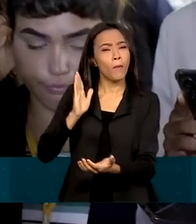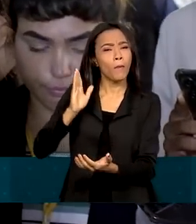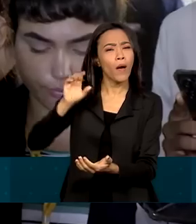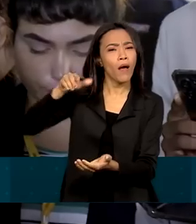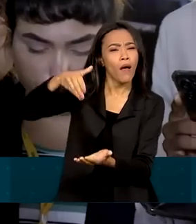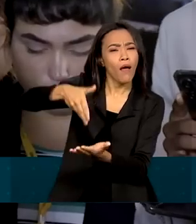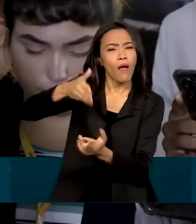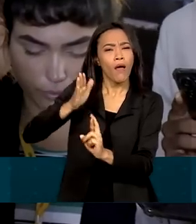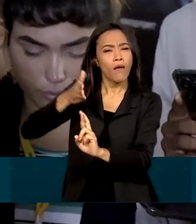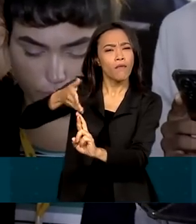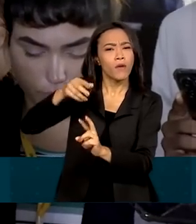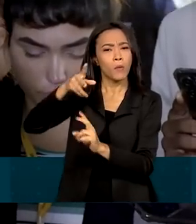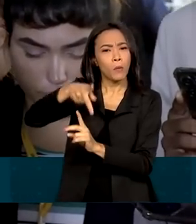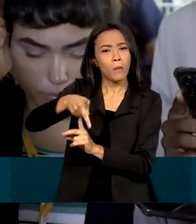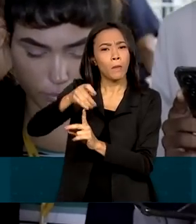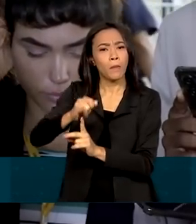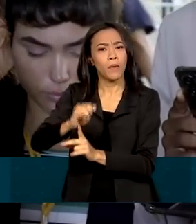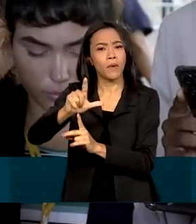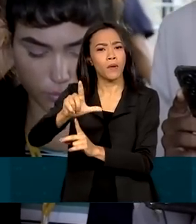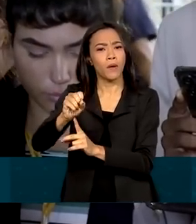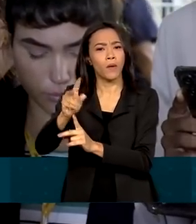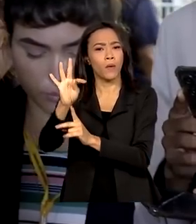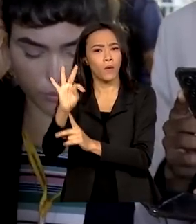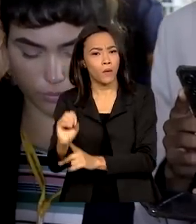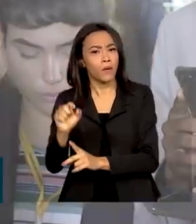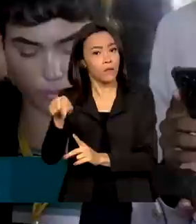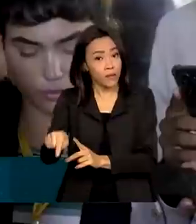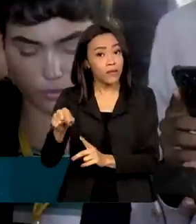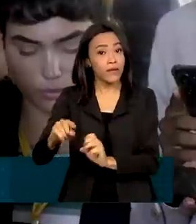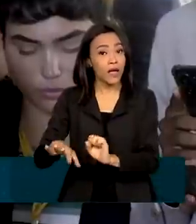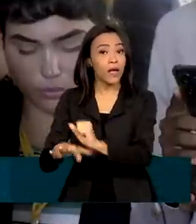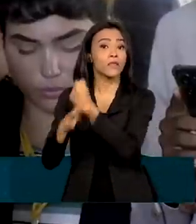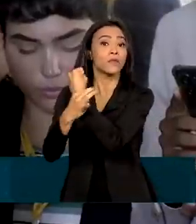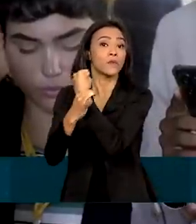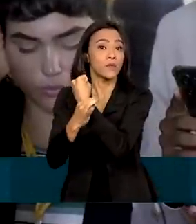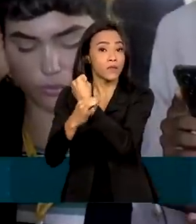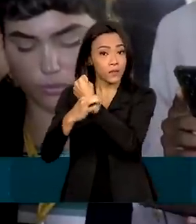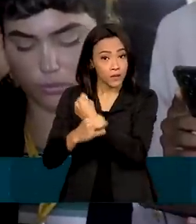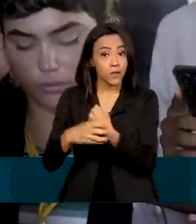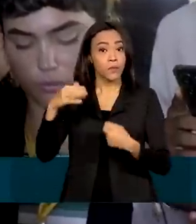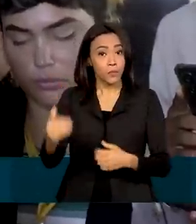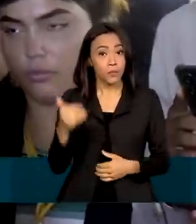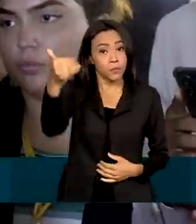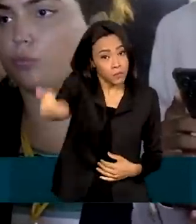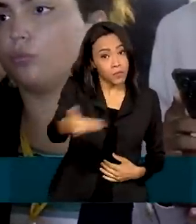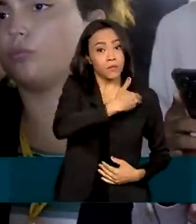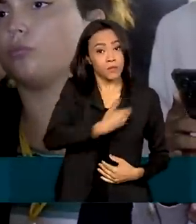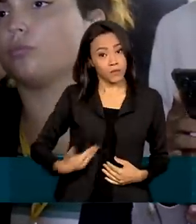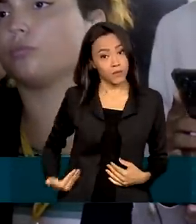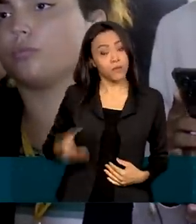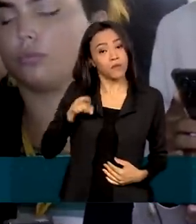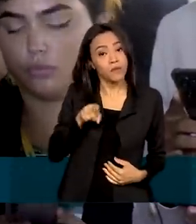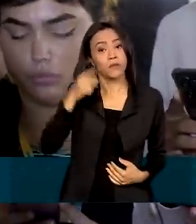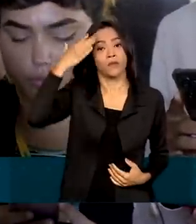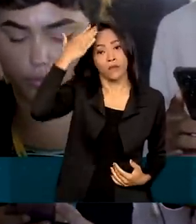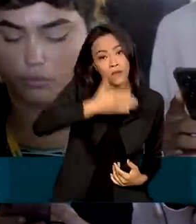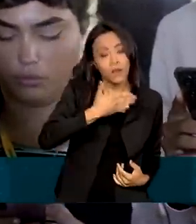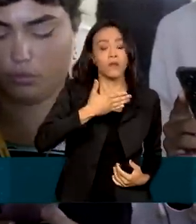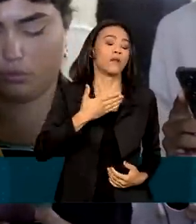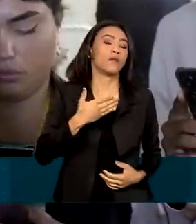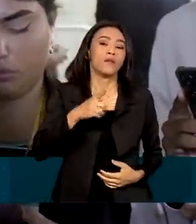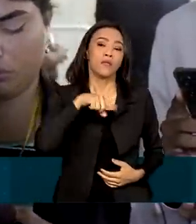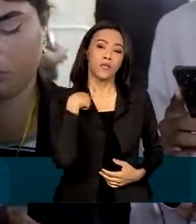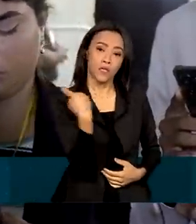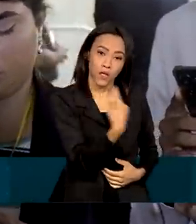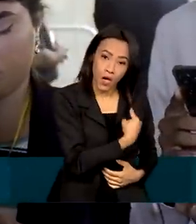consistência da base que pode dar sustentação para o próximo governo. Isso é uma demonstração de que o que nós chamamos de